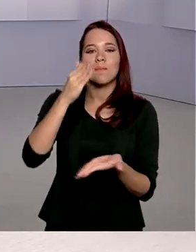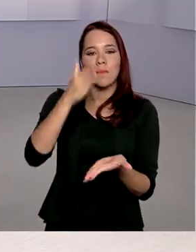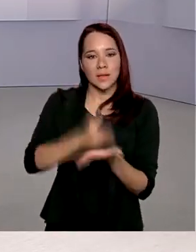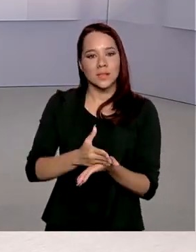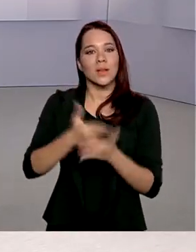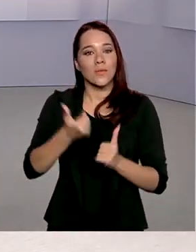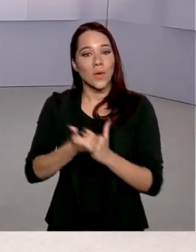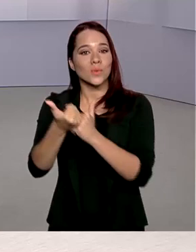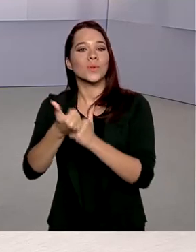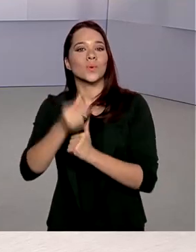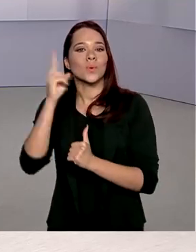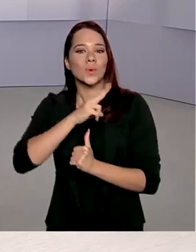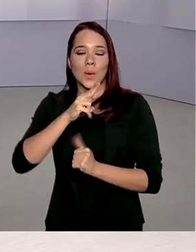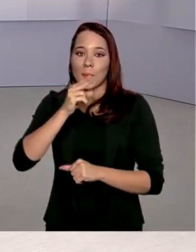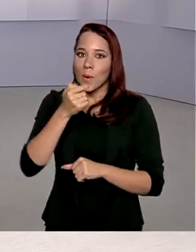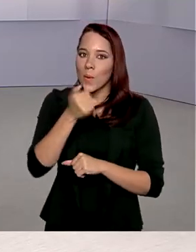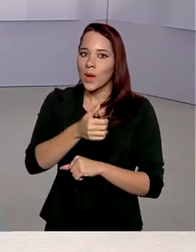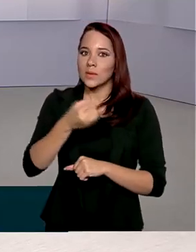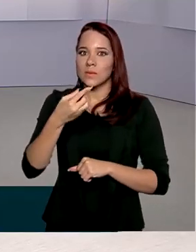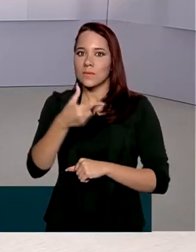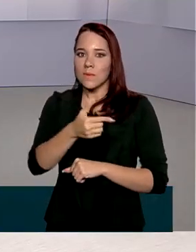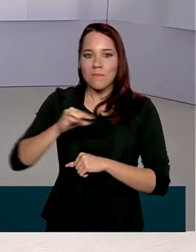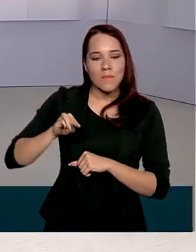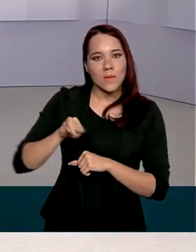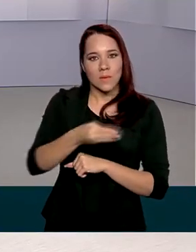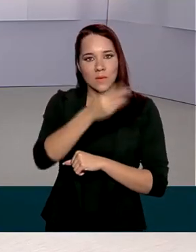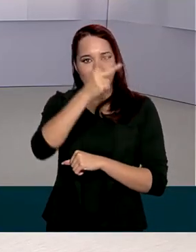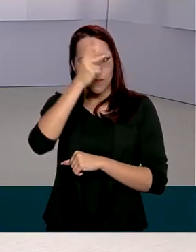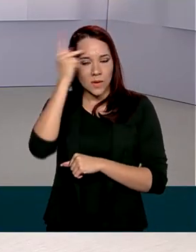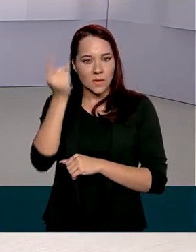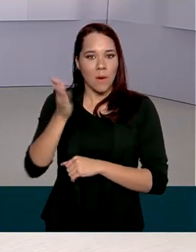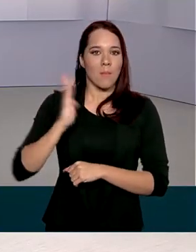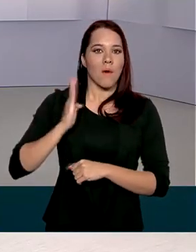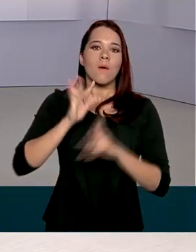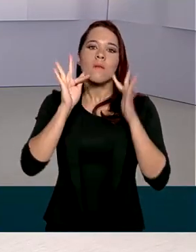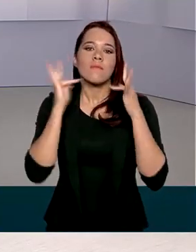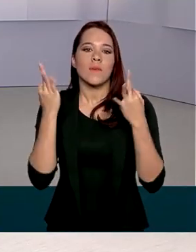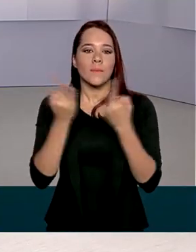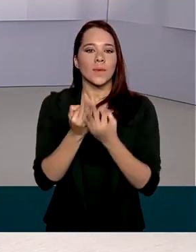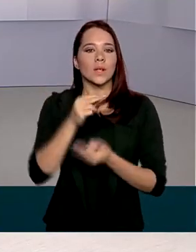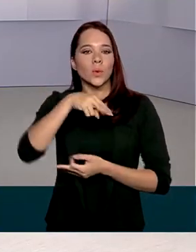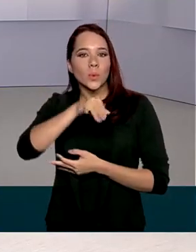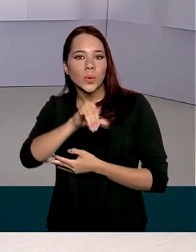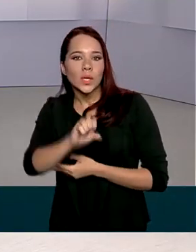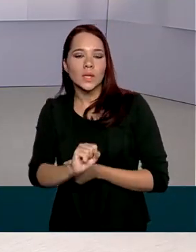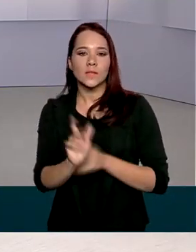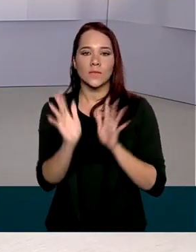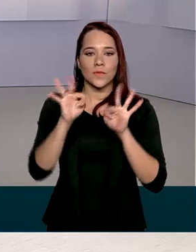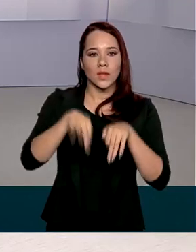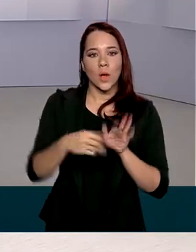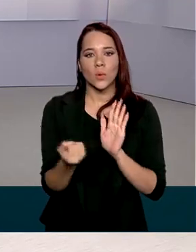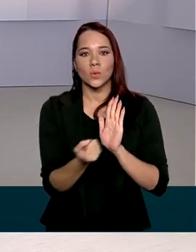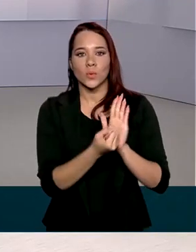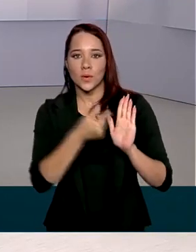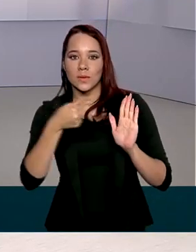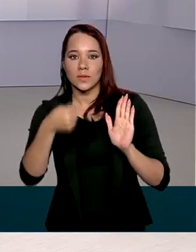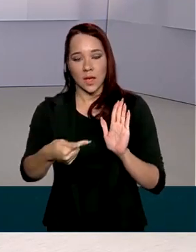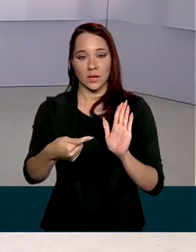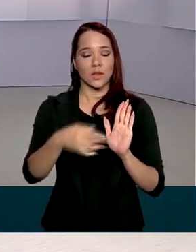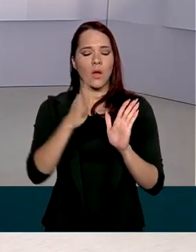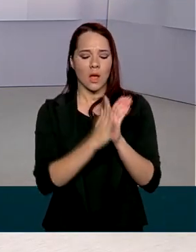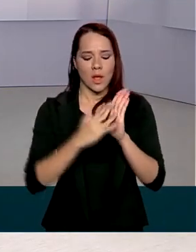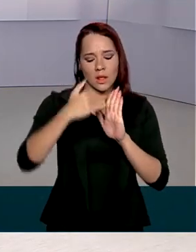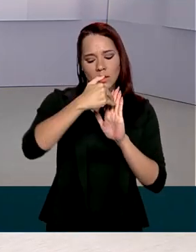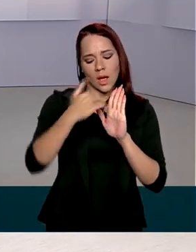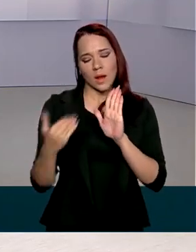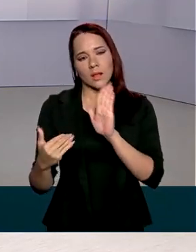auxílio emergencial para quase 2 milhões de beneficiários do Bolsa Família com o NIS final 7. O calendário para esse